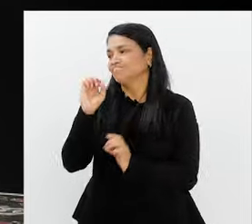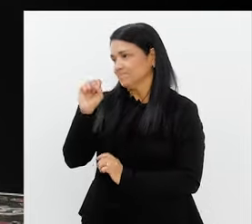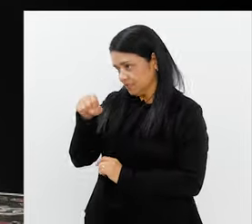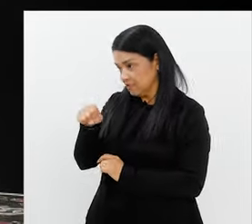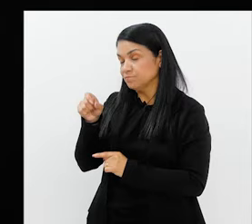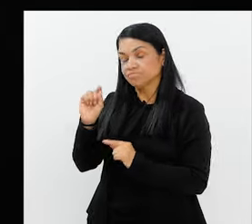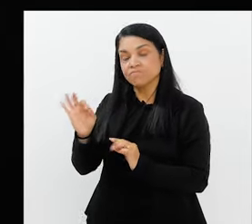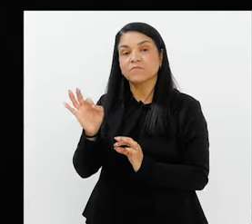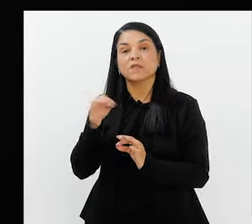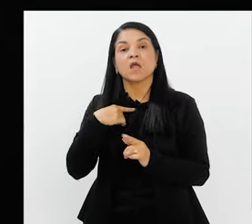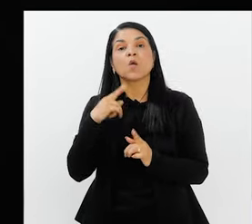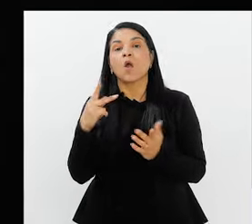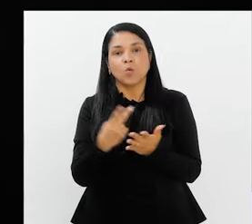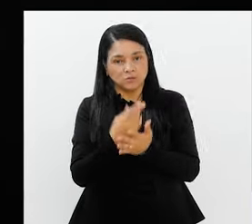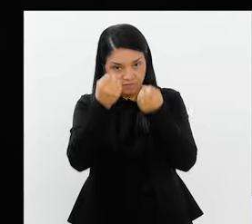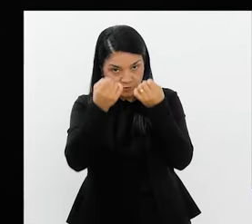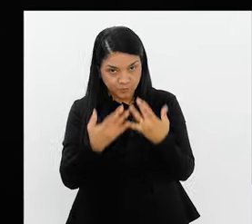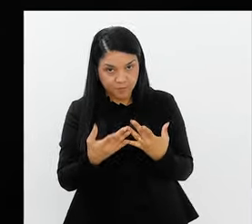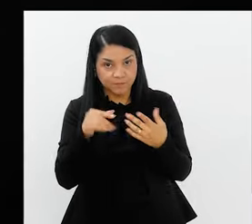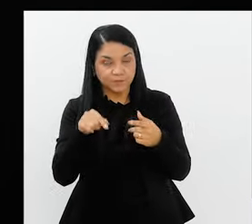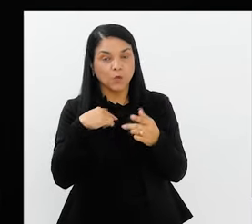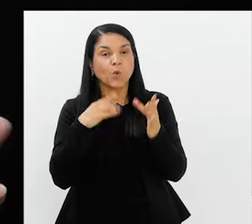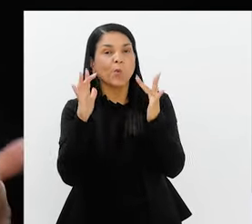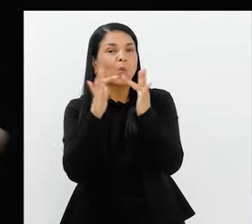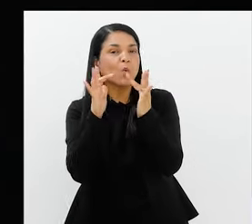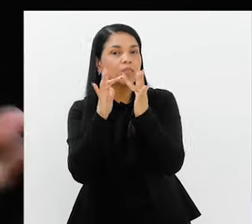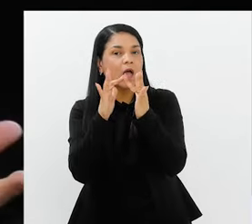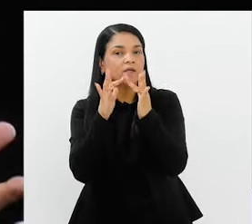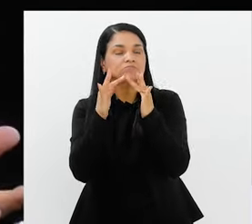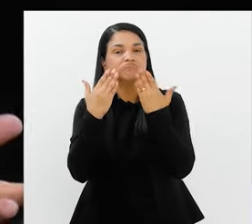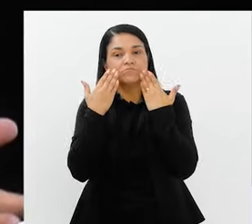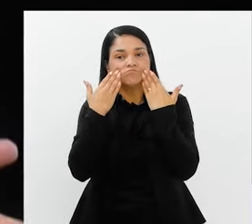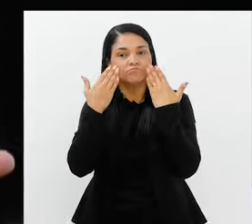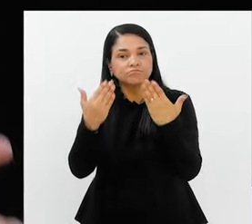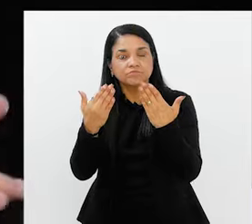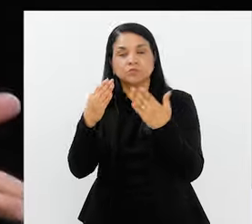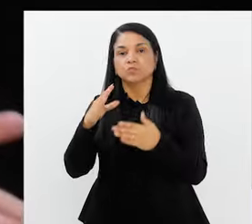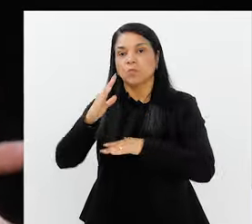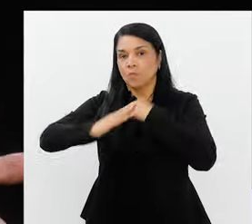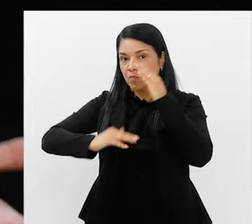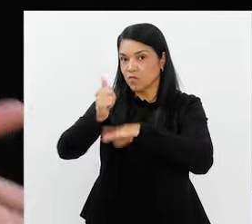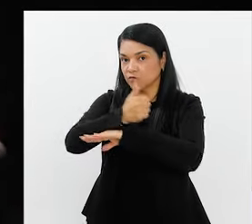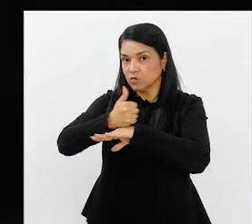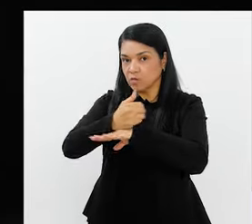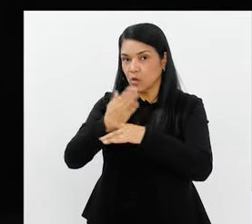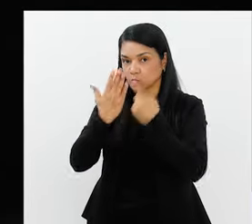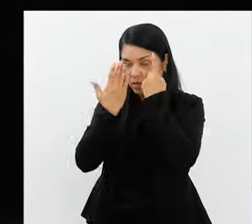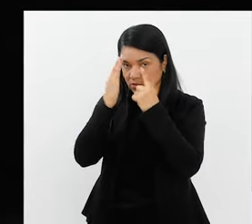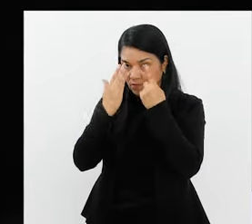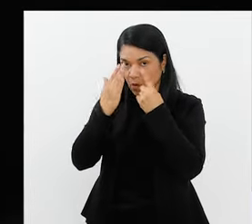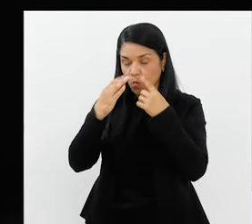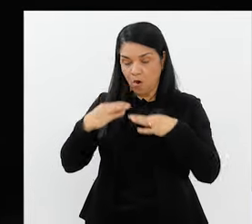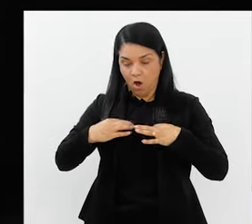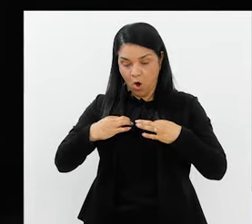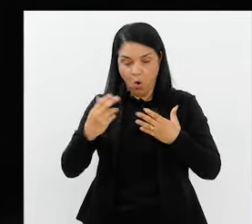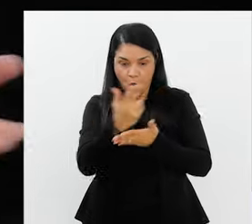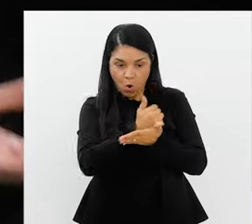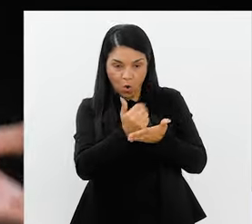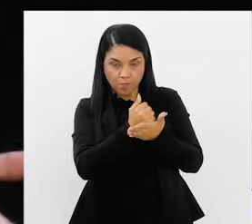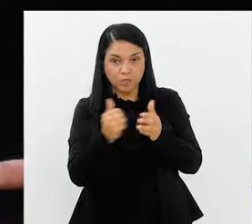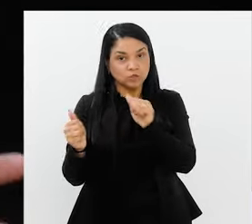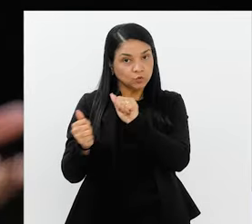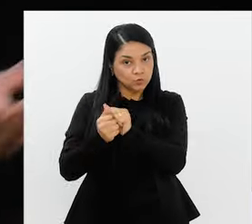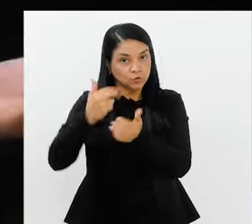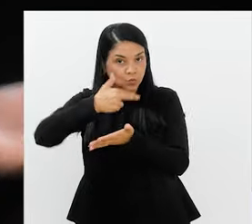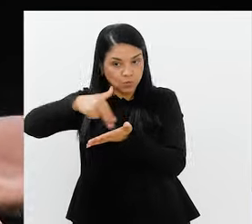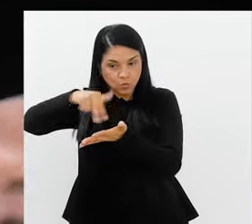avaliação? Isso. O que acontece? A gente tem esse primeiro contato de apresentação do carnavalesco com as fantasias, ou com